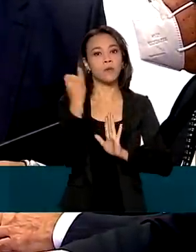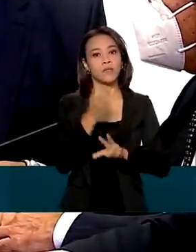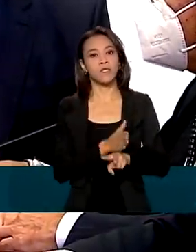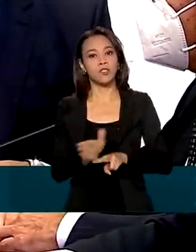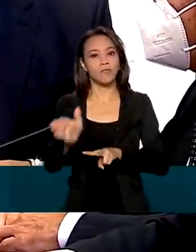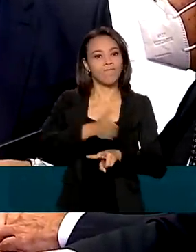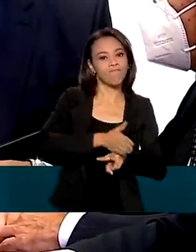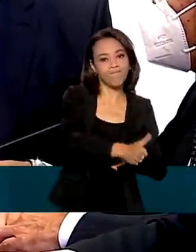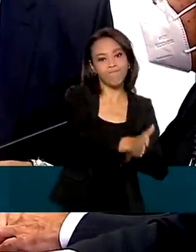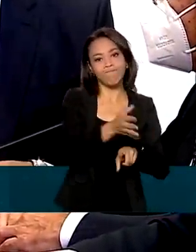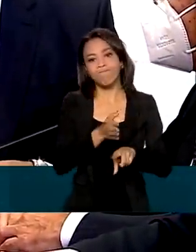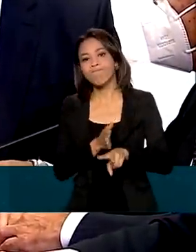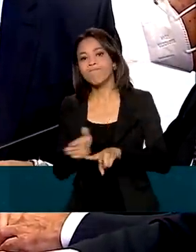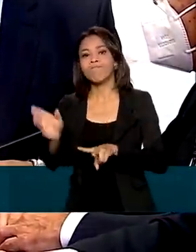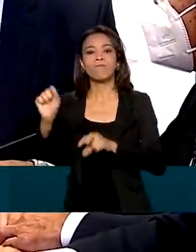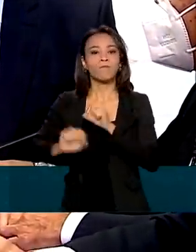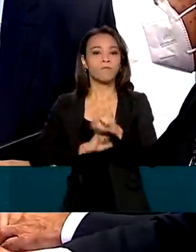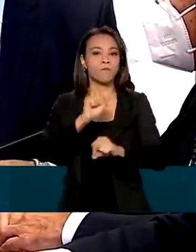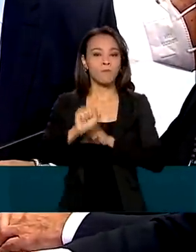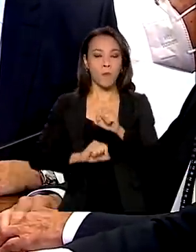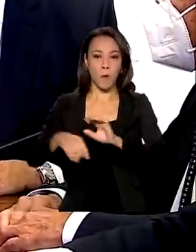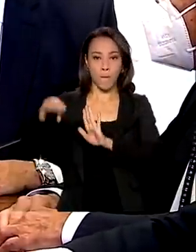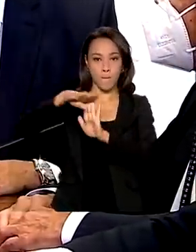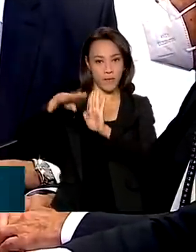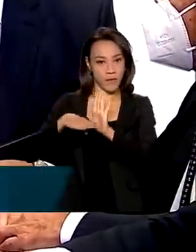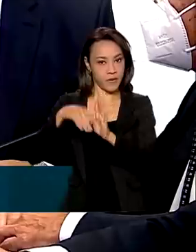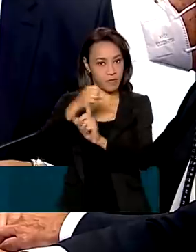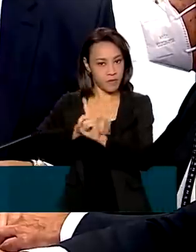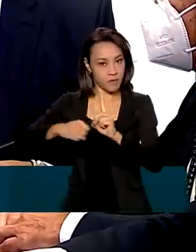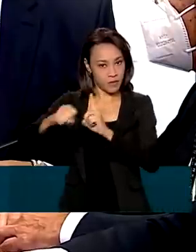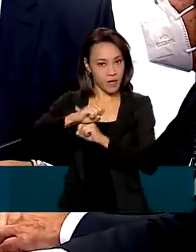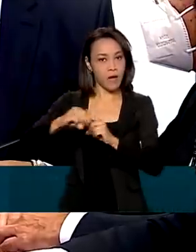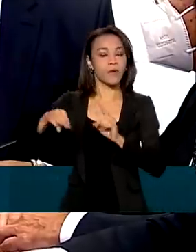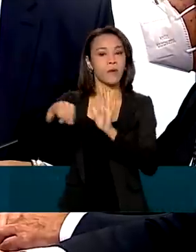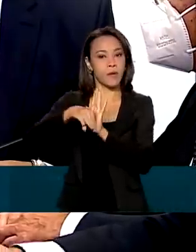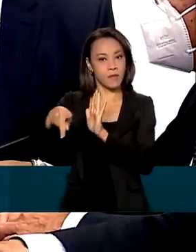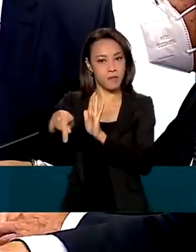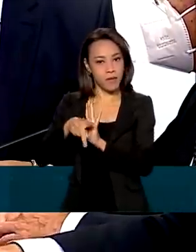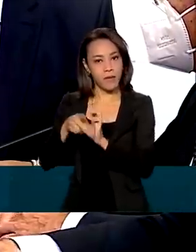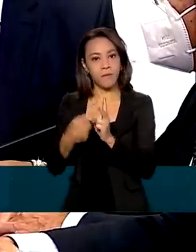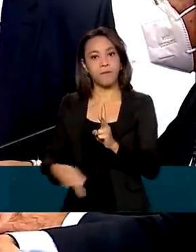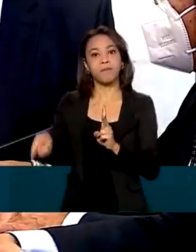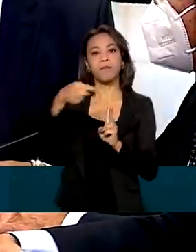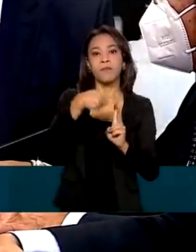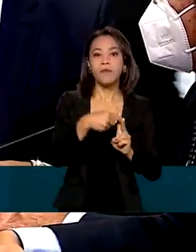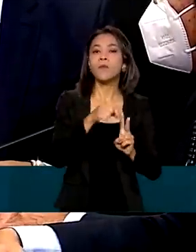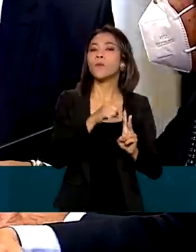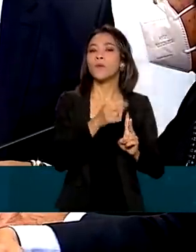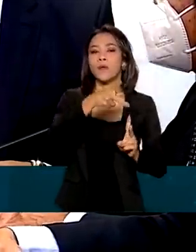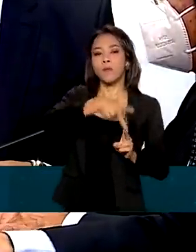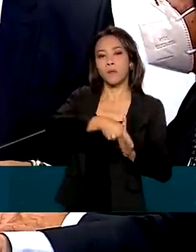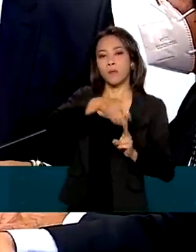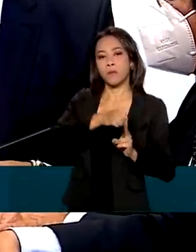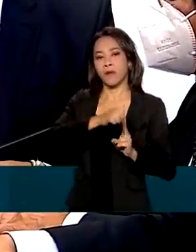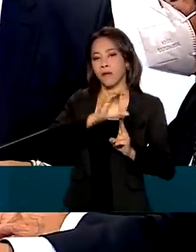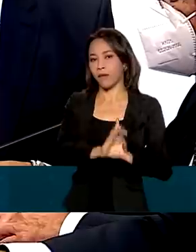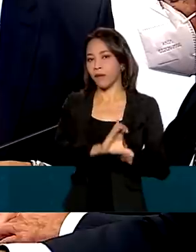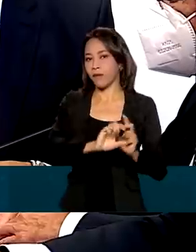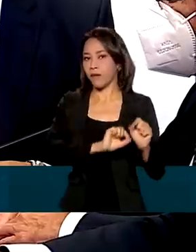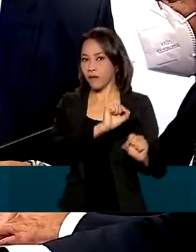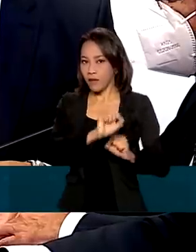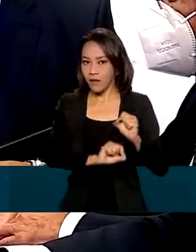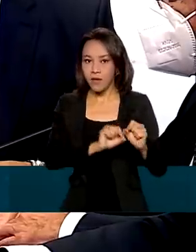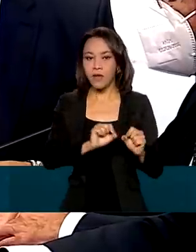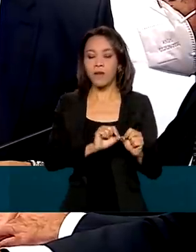um novo programa social através do MP e uma PEC que visa dar um